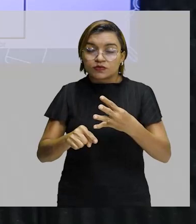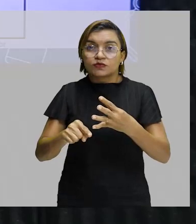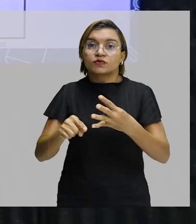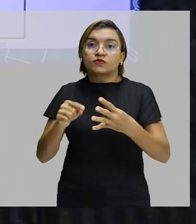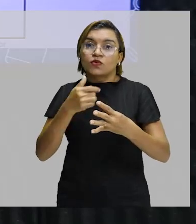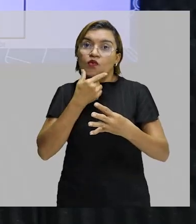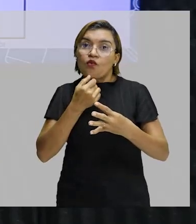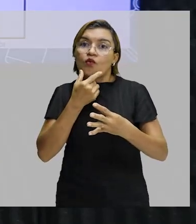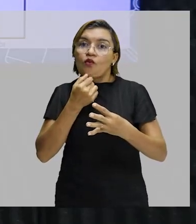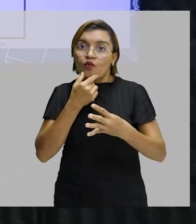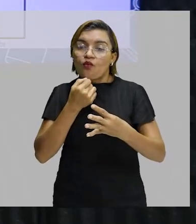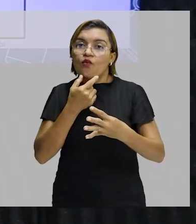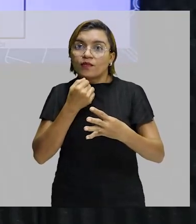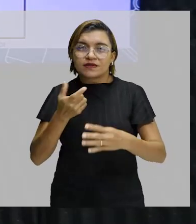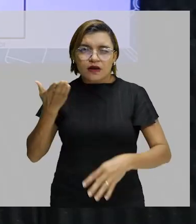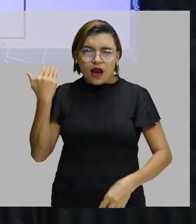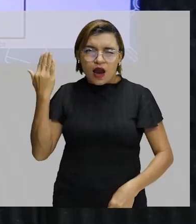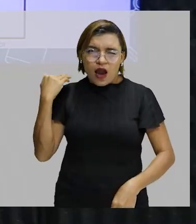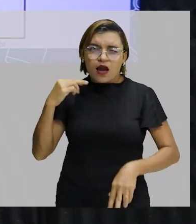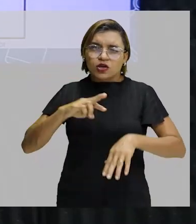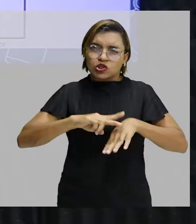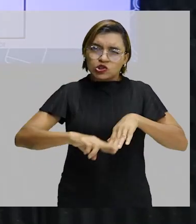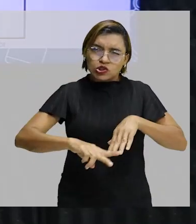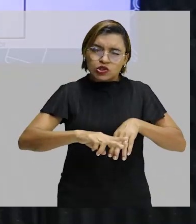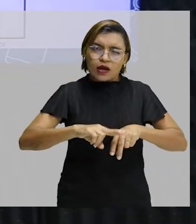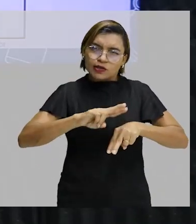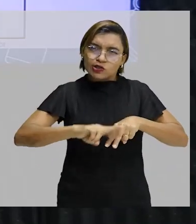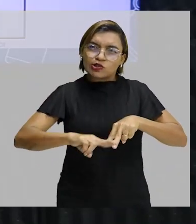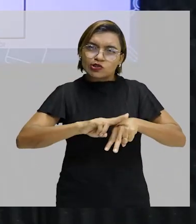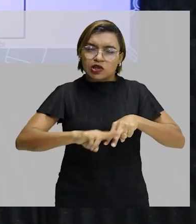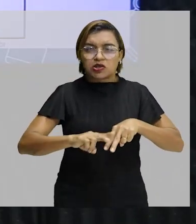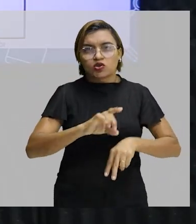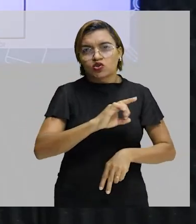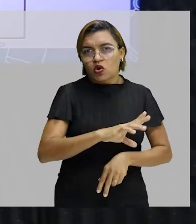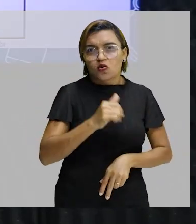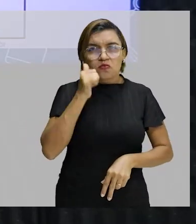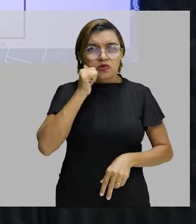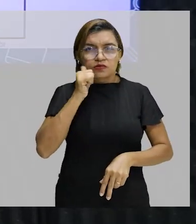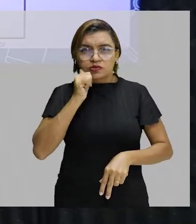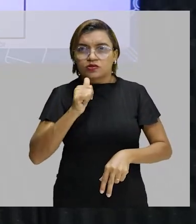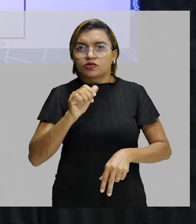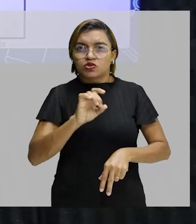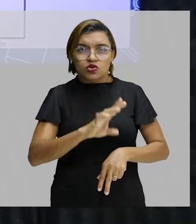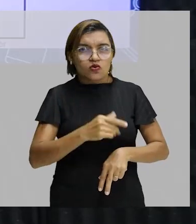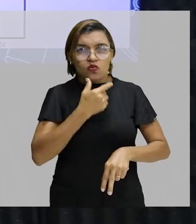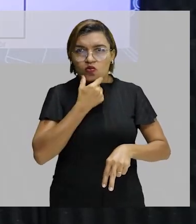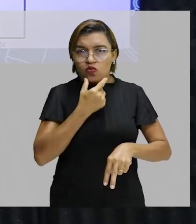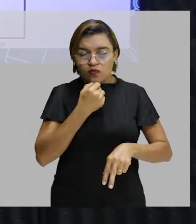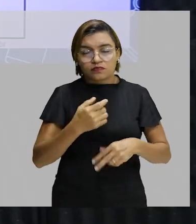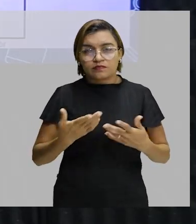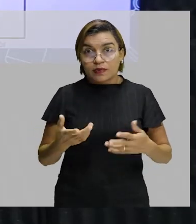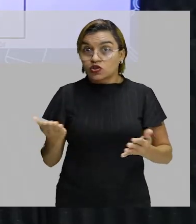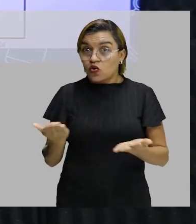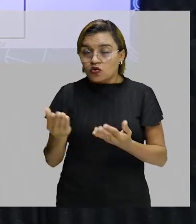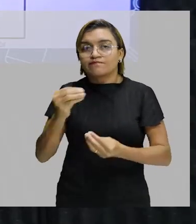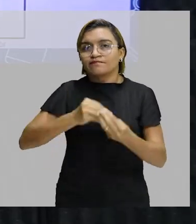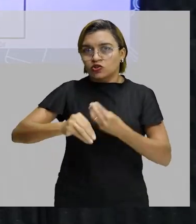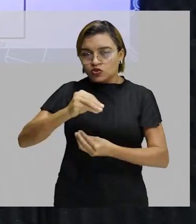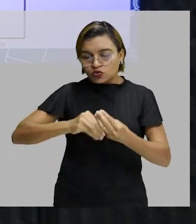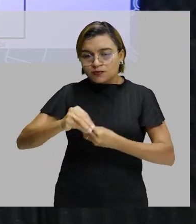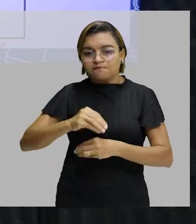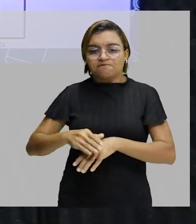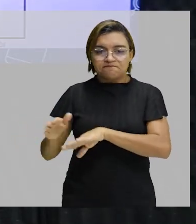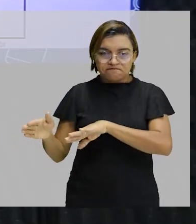distinta pelos gêneros. O revezamento masculino e o revezamento feminino. Aí, essa primeira